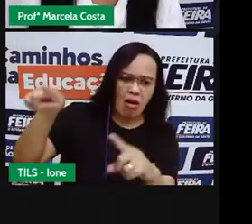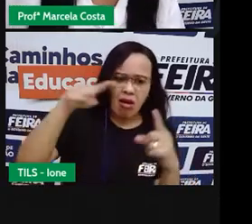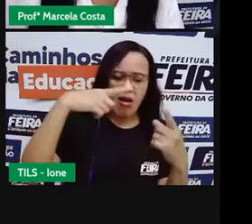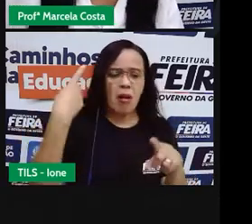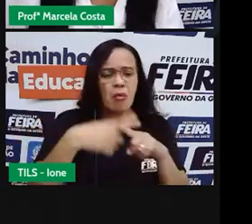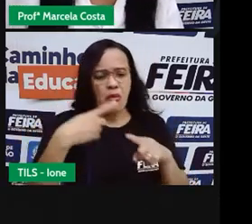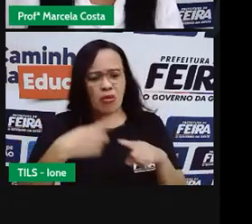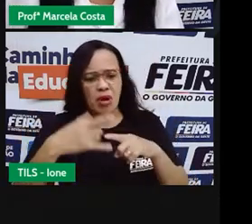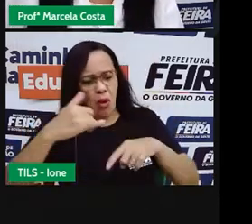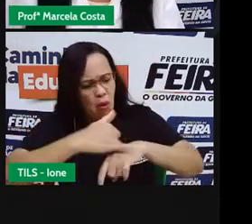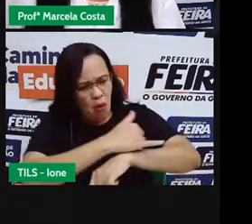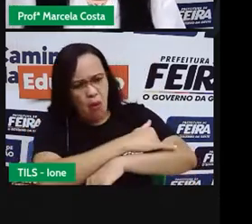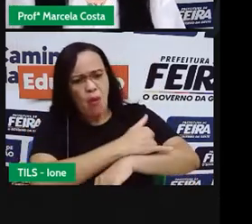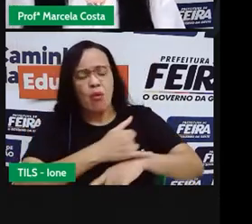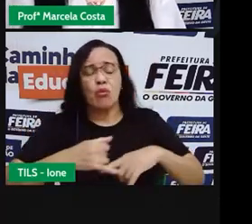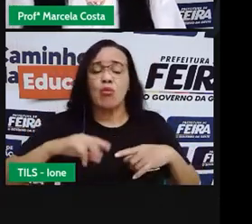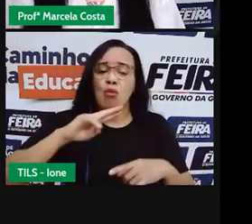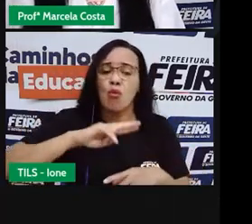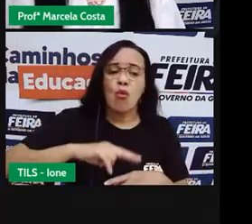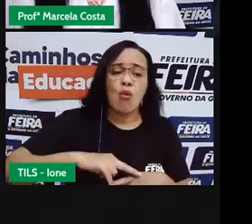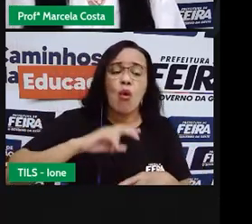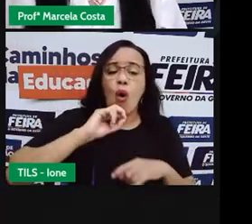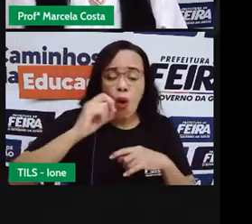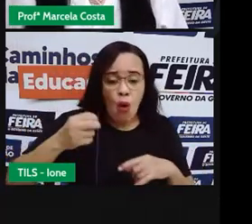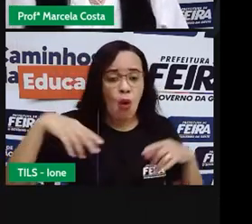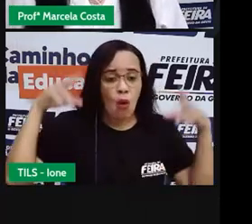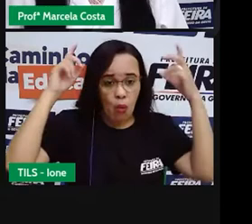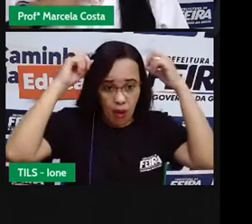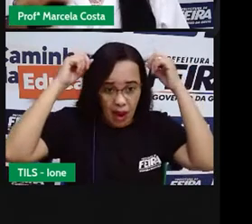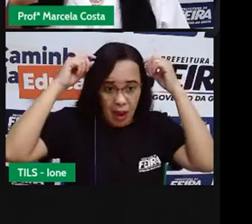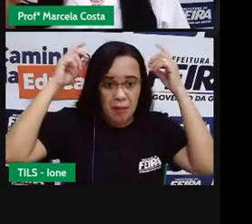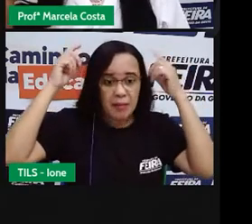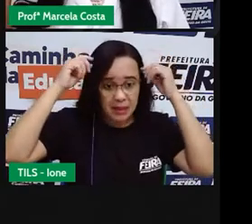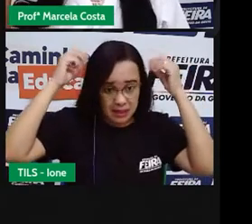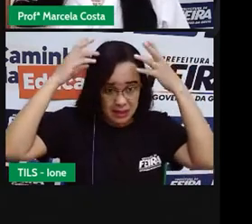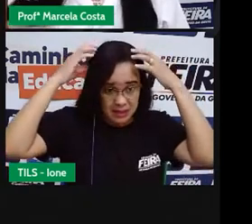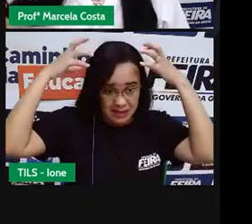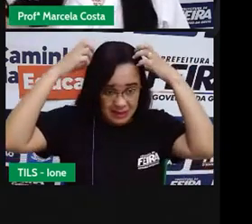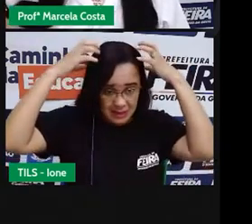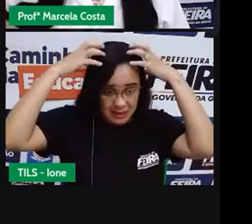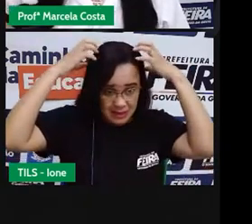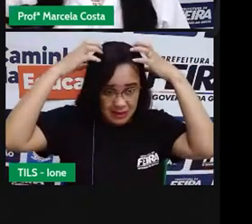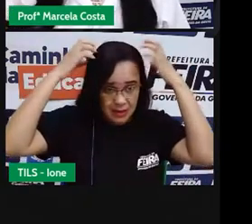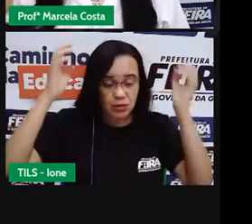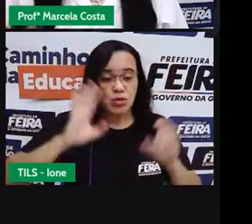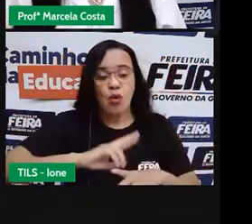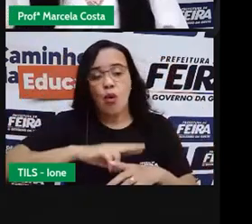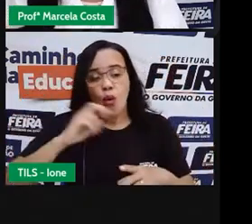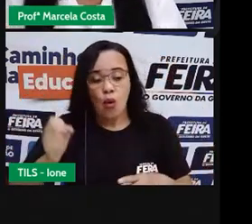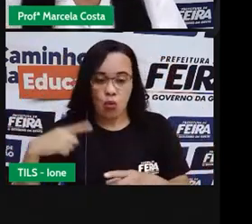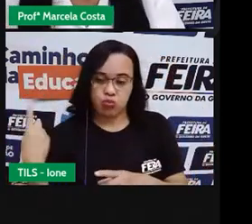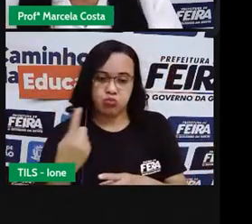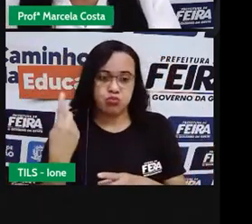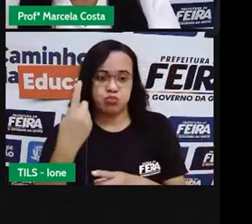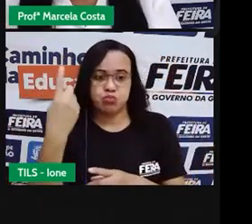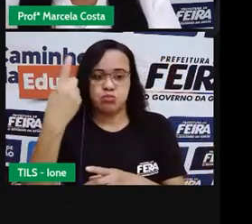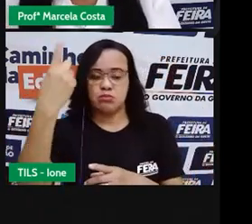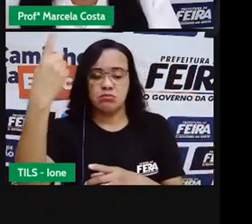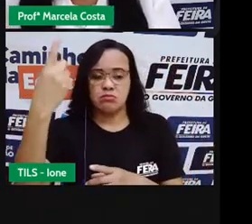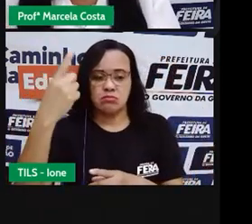o cabelo Crespo Ou ser muito alto Né